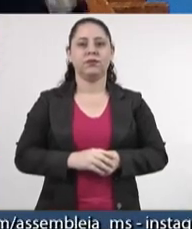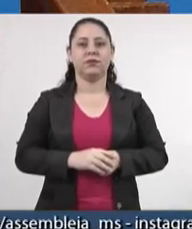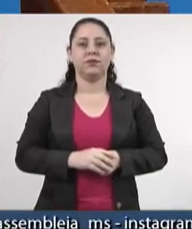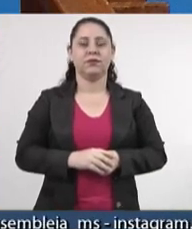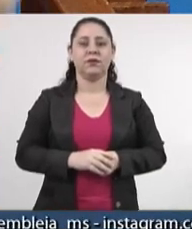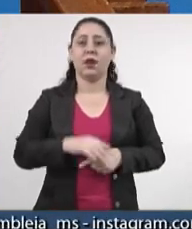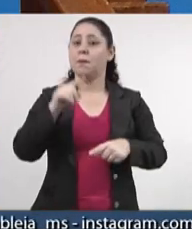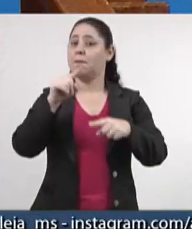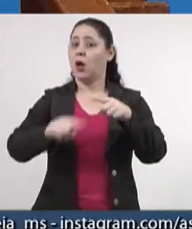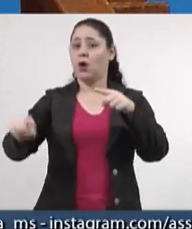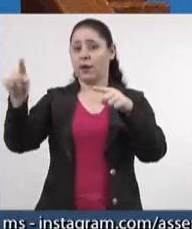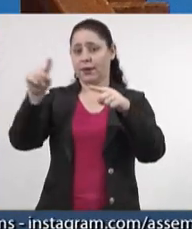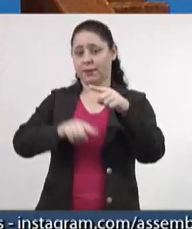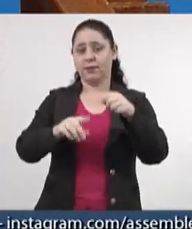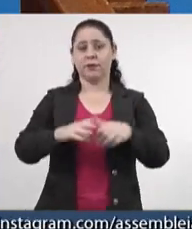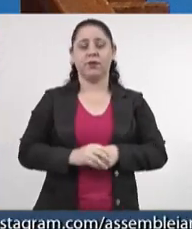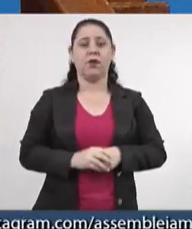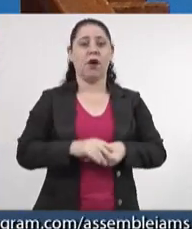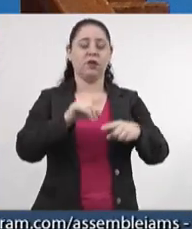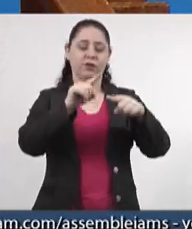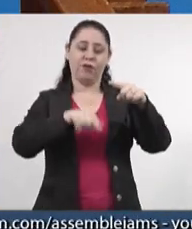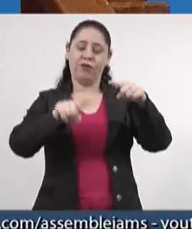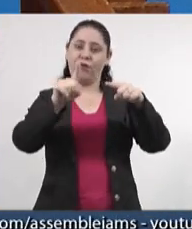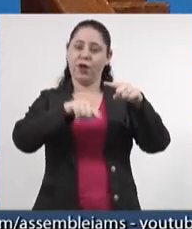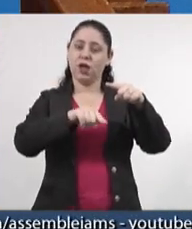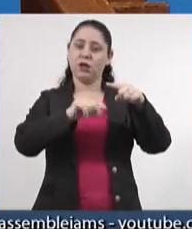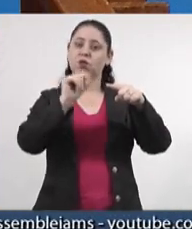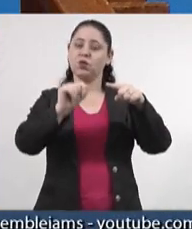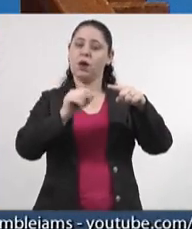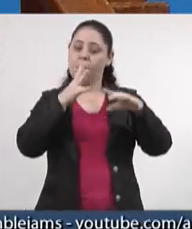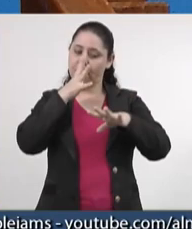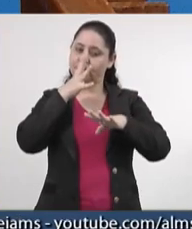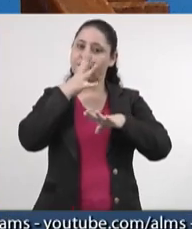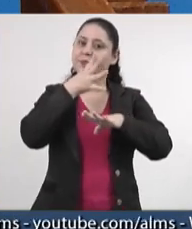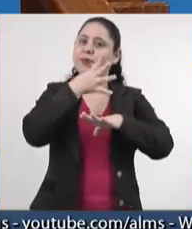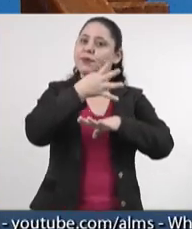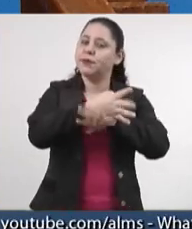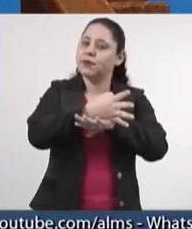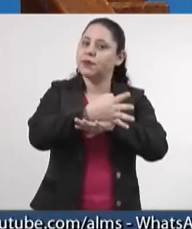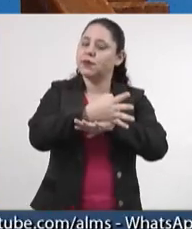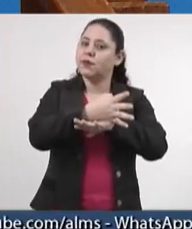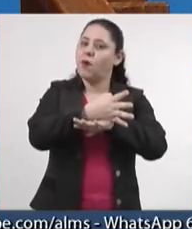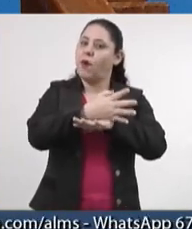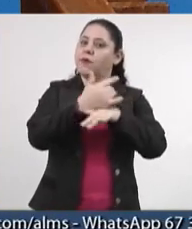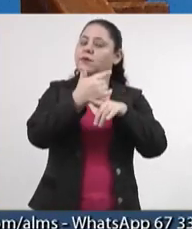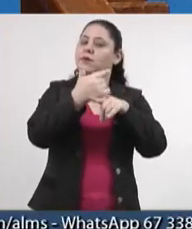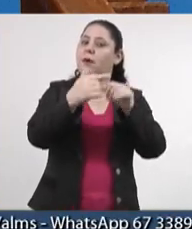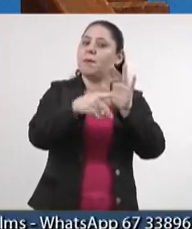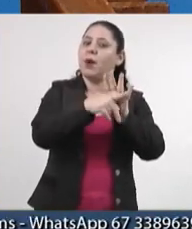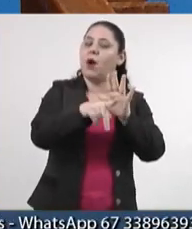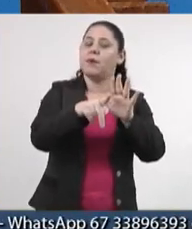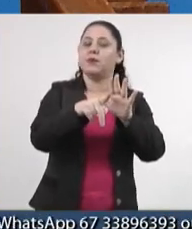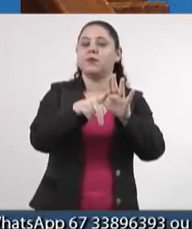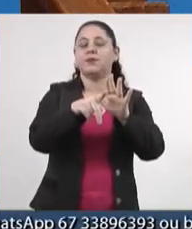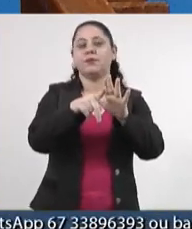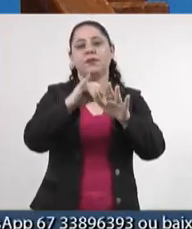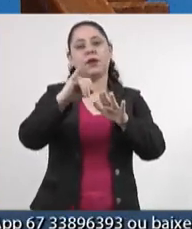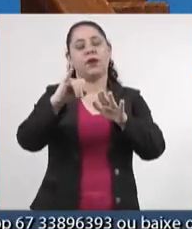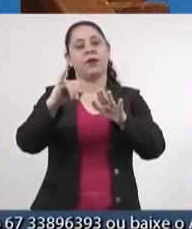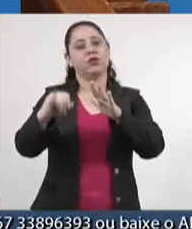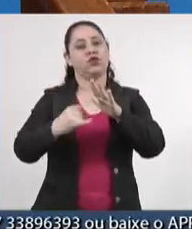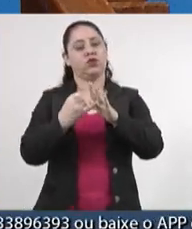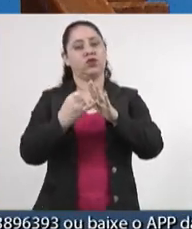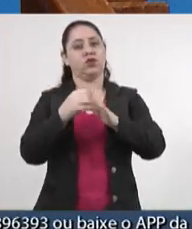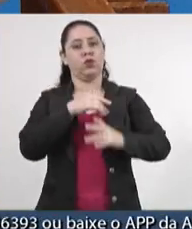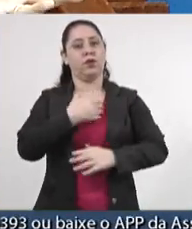proíbem, vedam uma interferência, uma atuação estatal, porque é